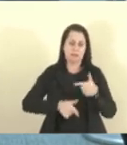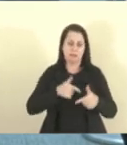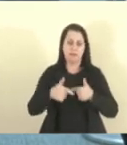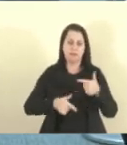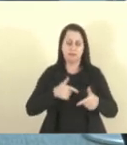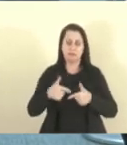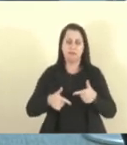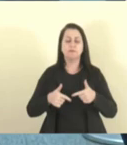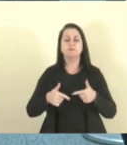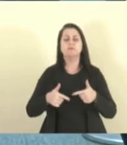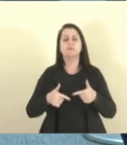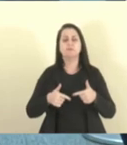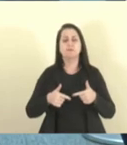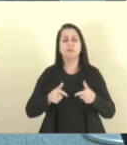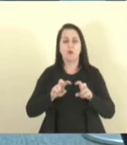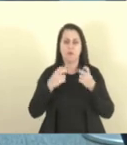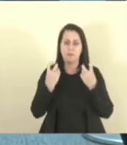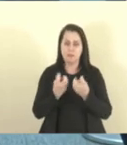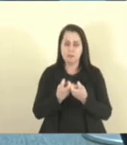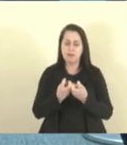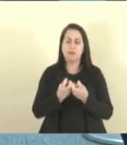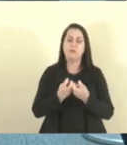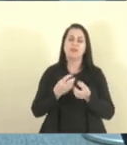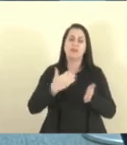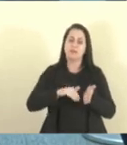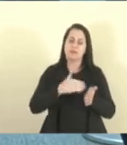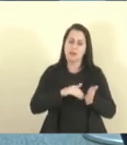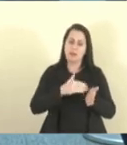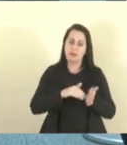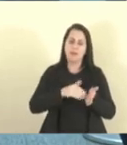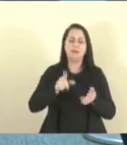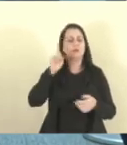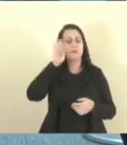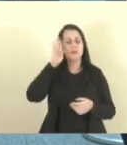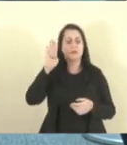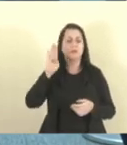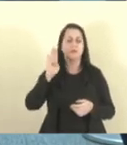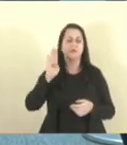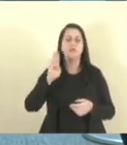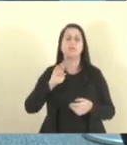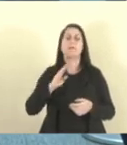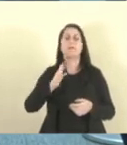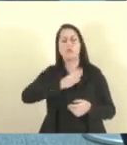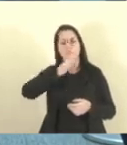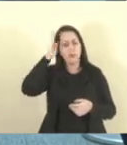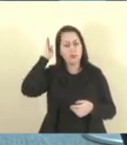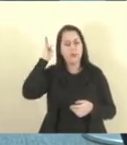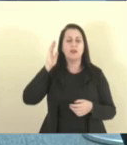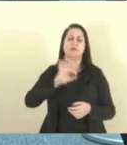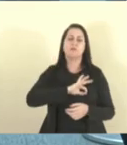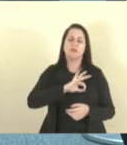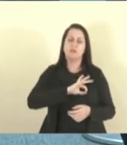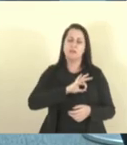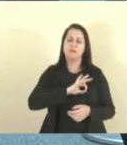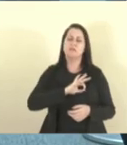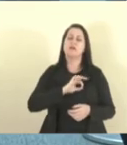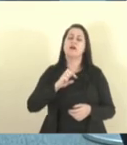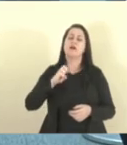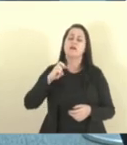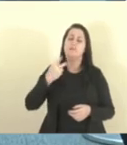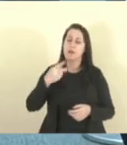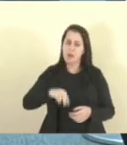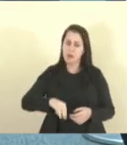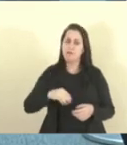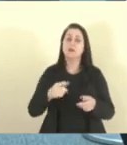nas comissões de licitação, nas secretarias devidas, principalmente na SESP, Corpo Bombeiro Militar e na Polícia Militar, que eles também